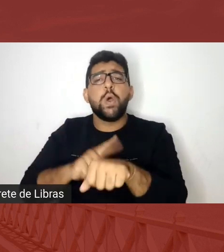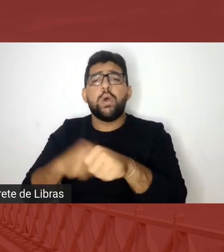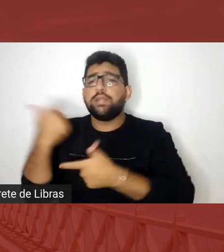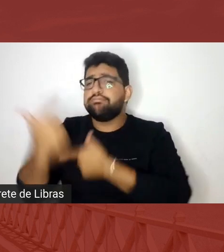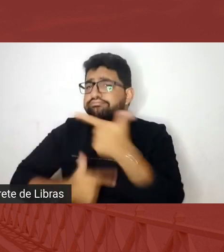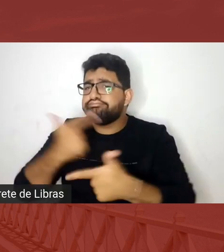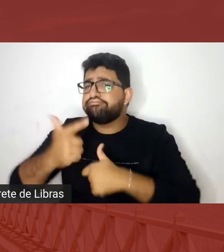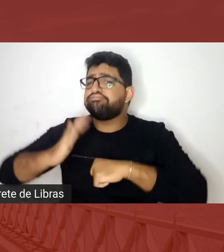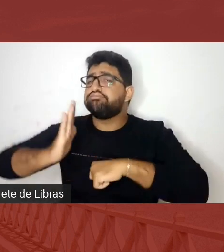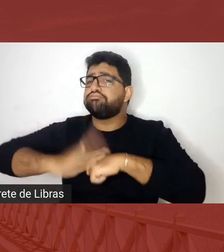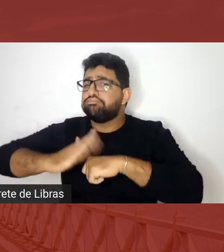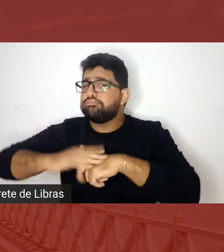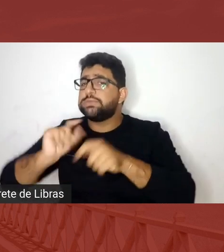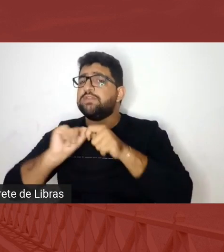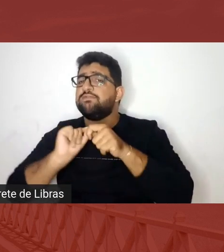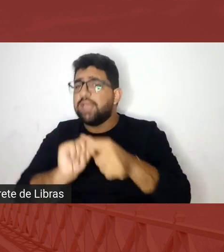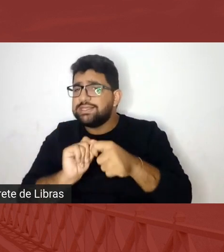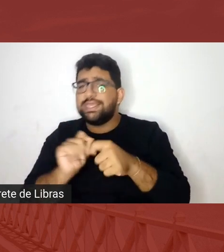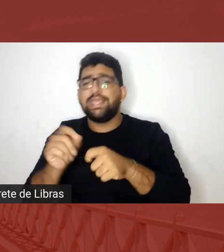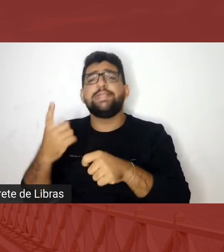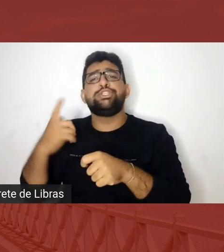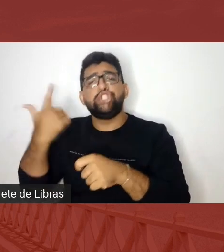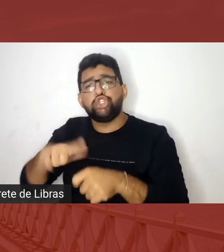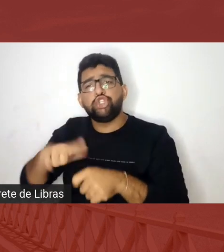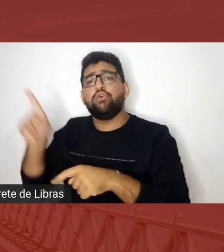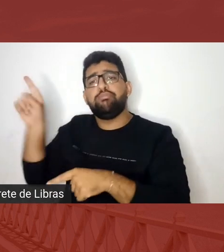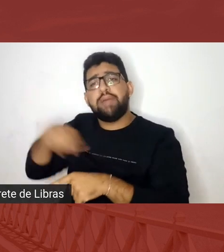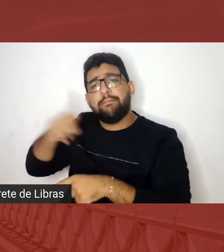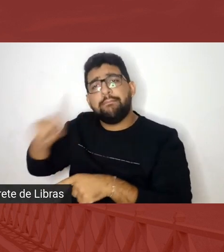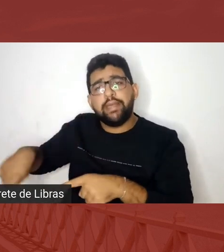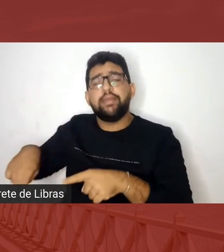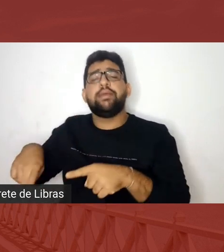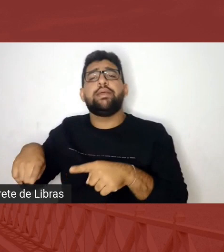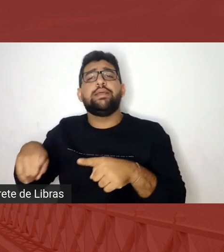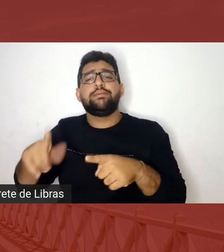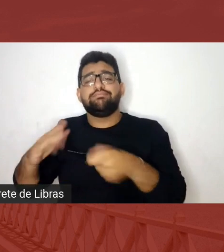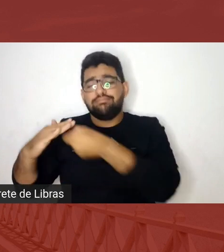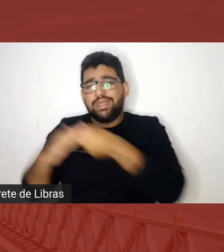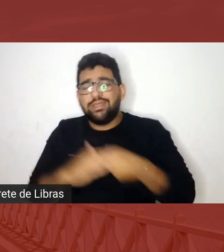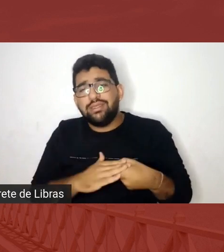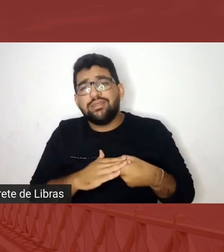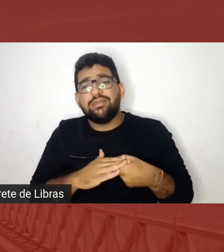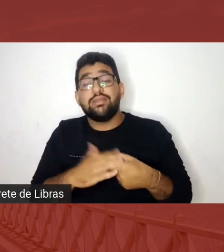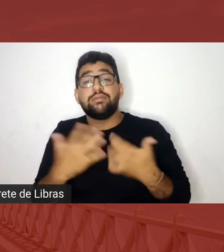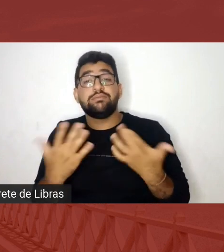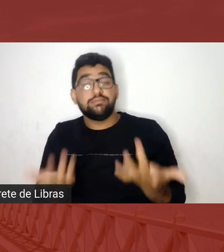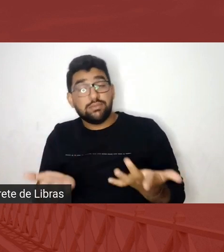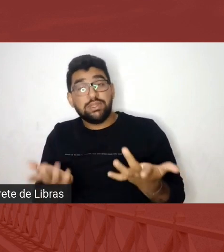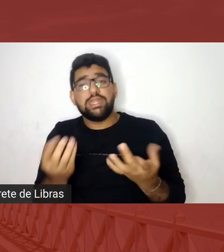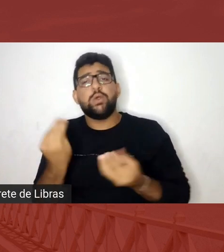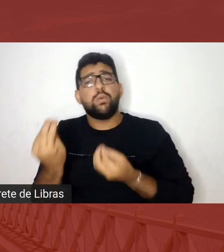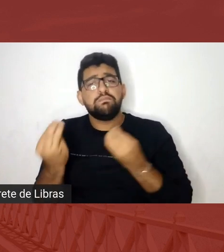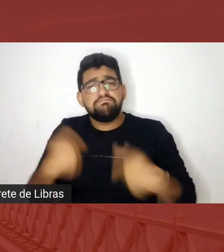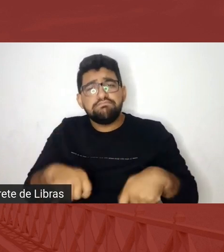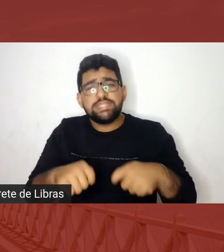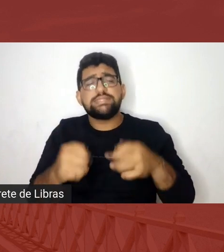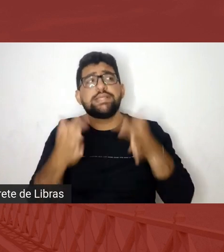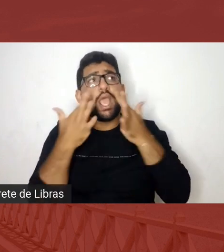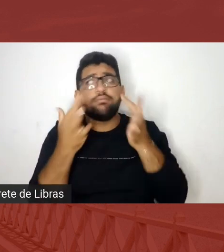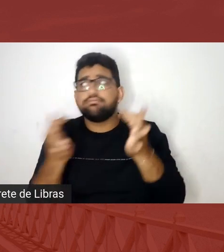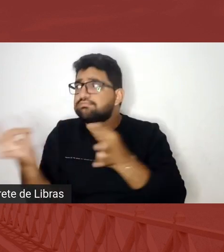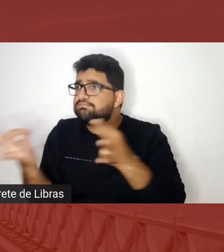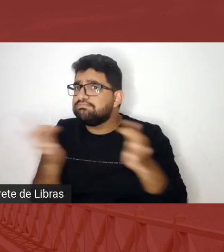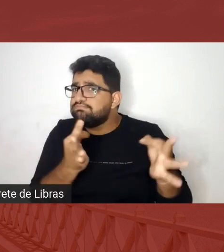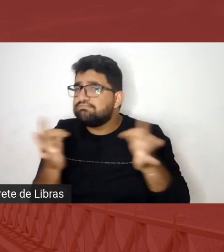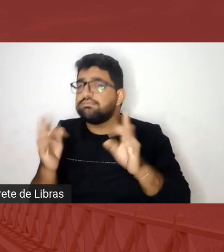relegados de novo a um lugar de subalternidade. Então, por isso que a gente tem que estar atento e forte. Cada vez que a Fernanda conta a